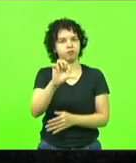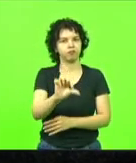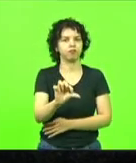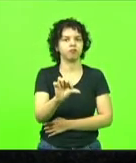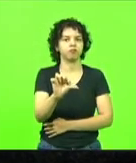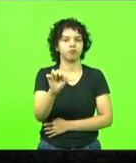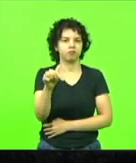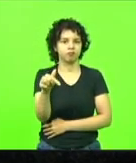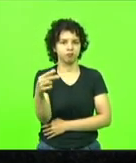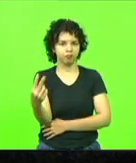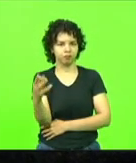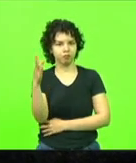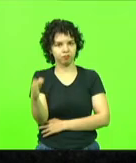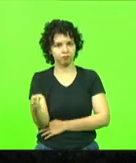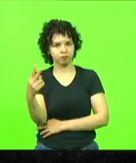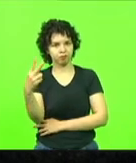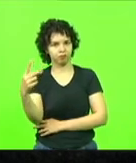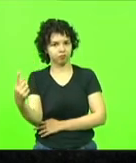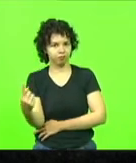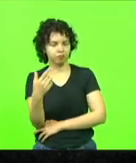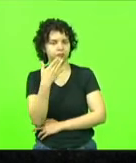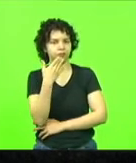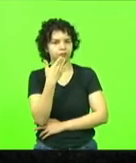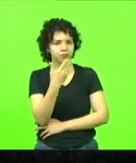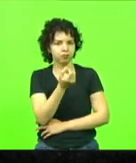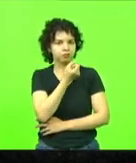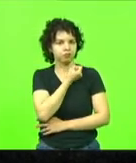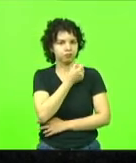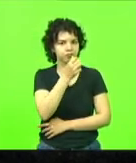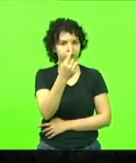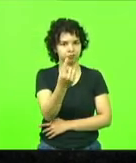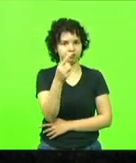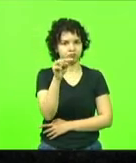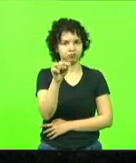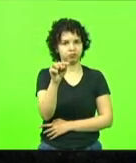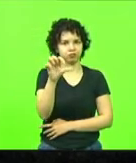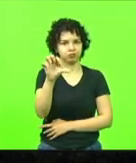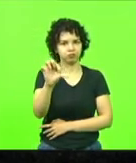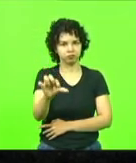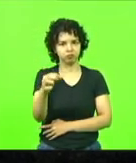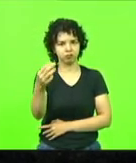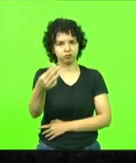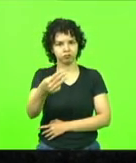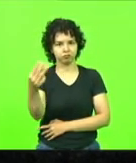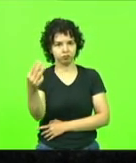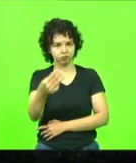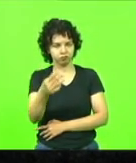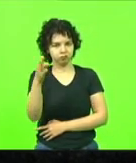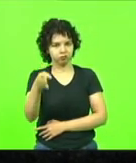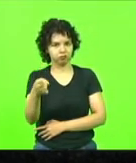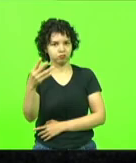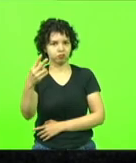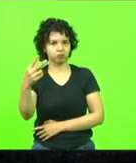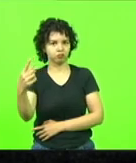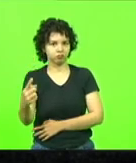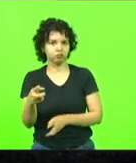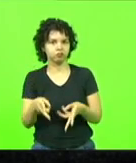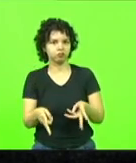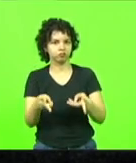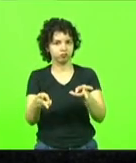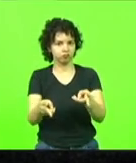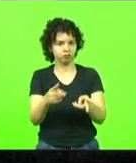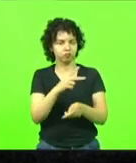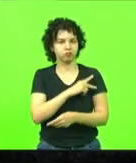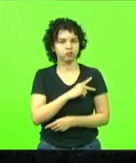E o requerimento número 1.933, barra 2021. Na sequência, o senhor presidente